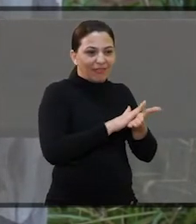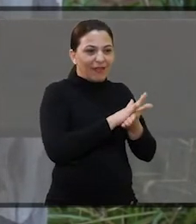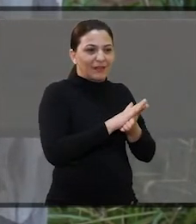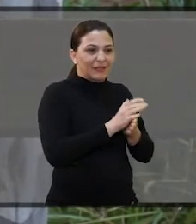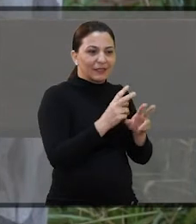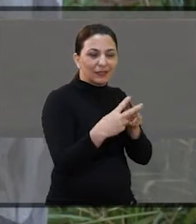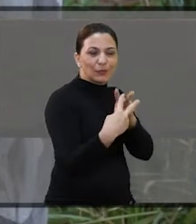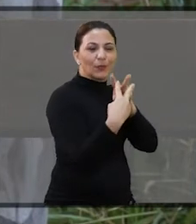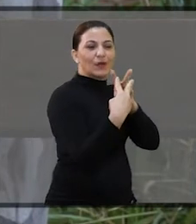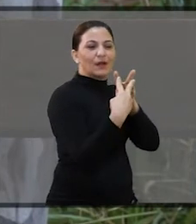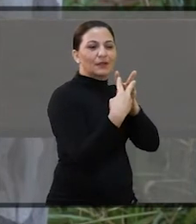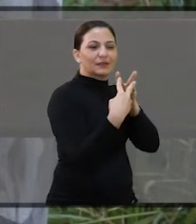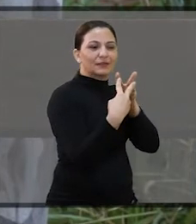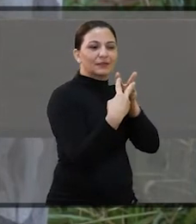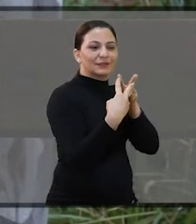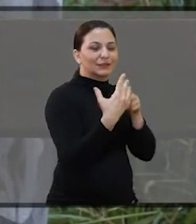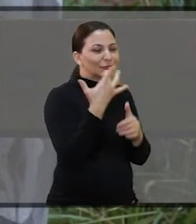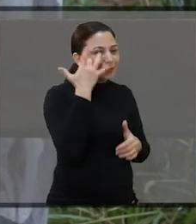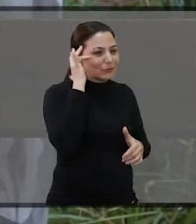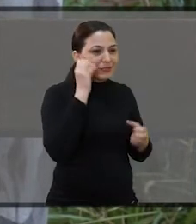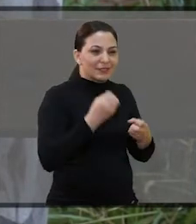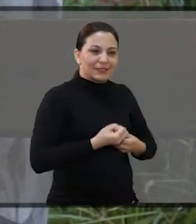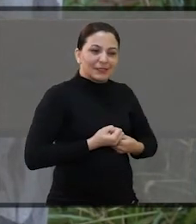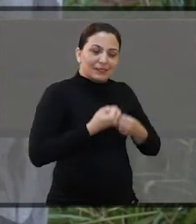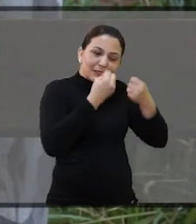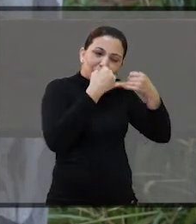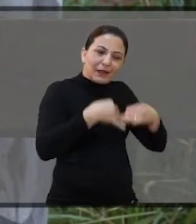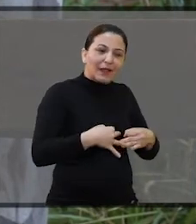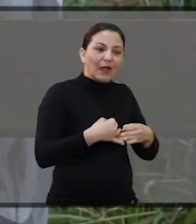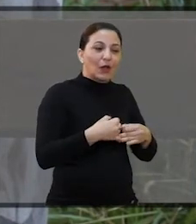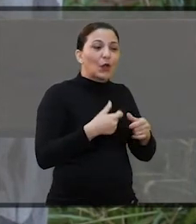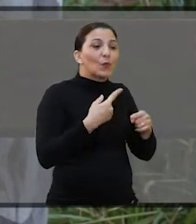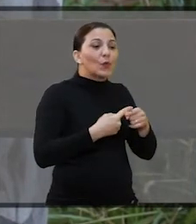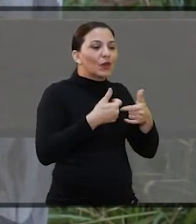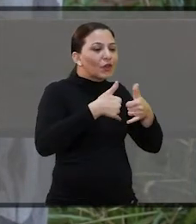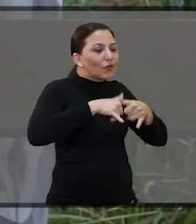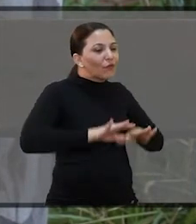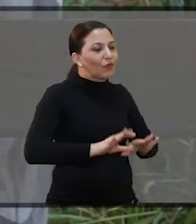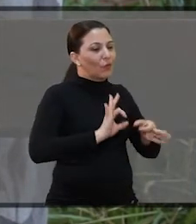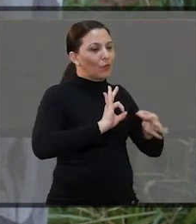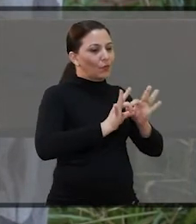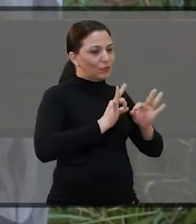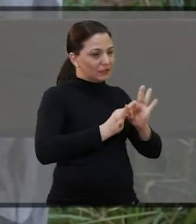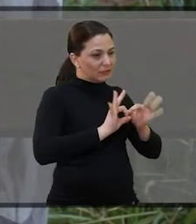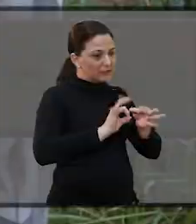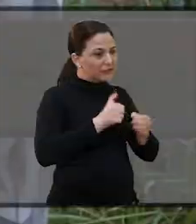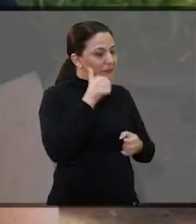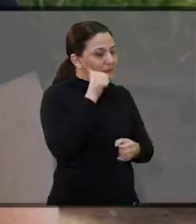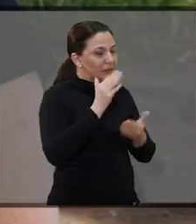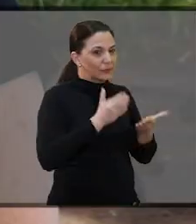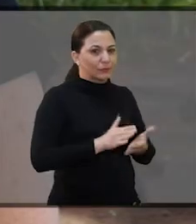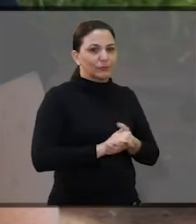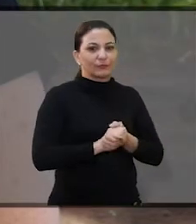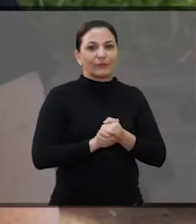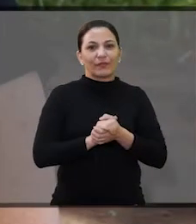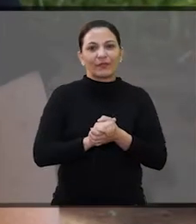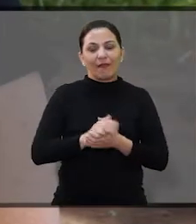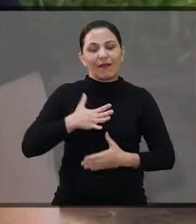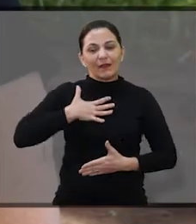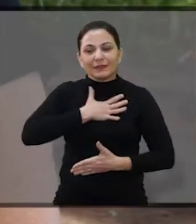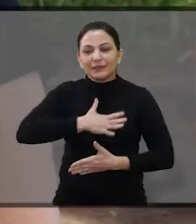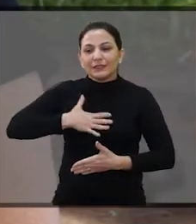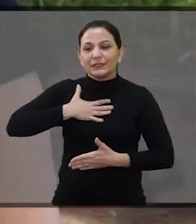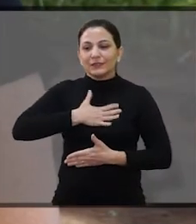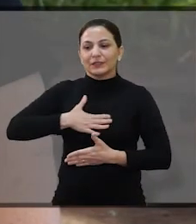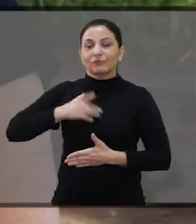Eu acho que... Sei lá, não sei. Eu sempre me pergunto o que me prende aqui na Oficina ainda, até hoje. Isso aqui me faz muito